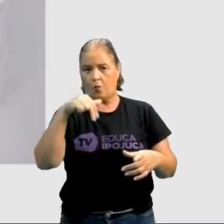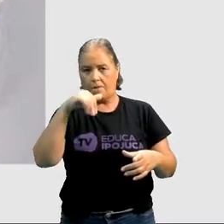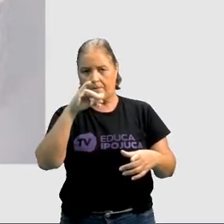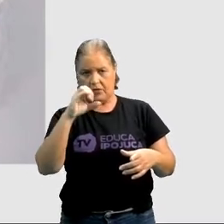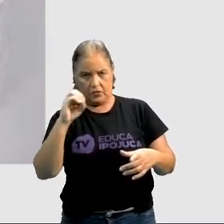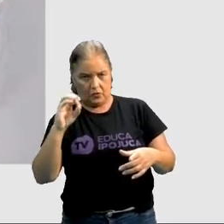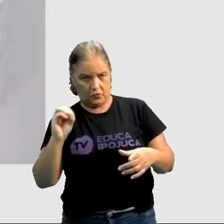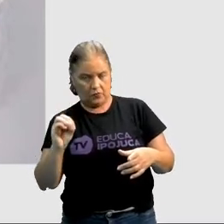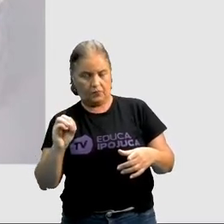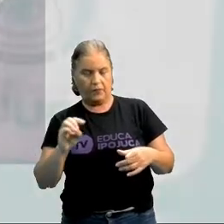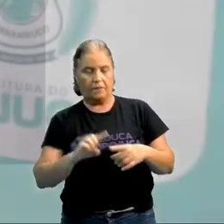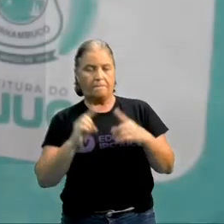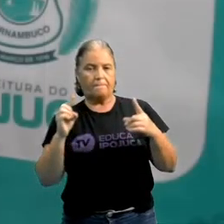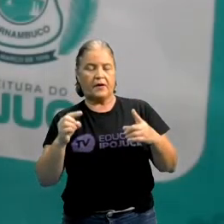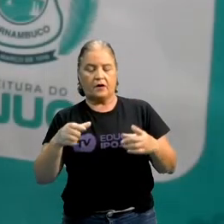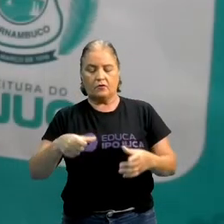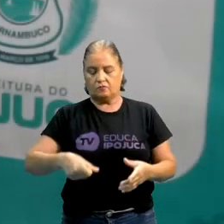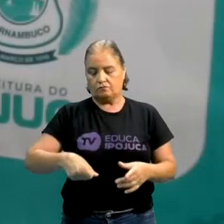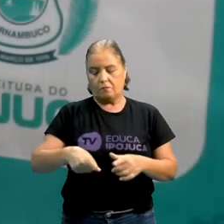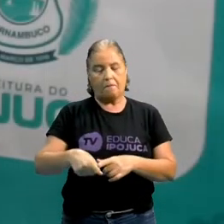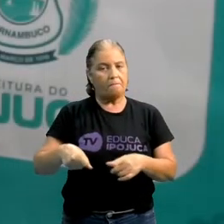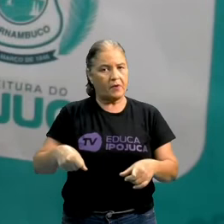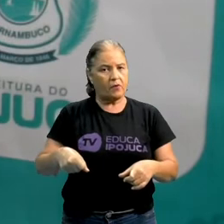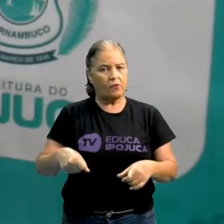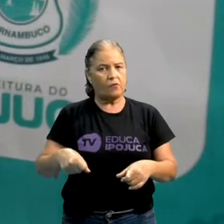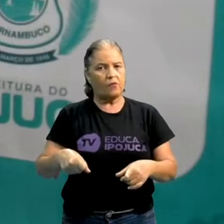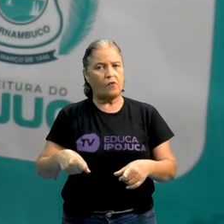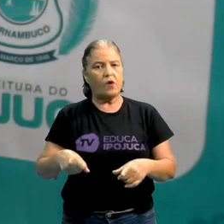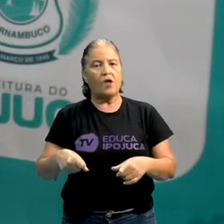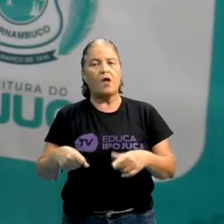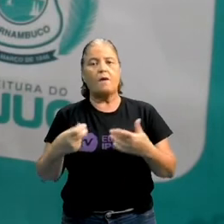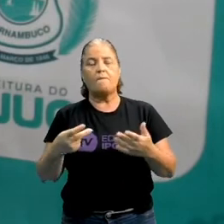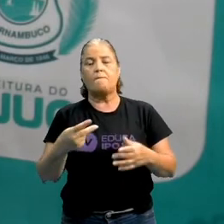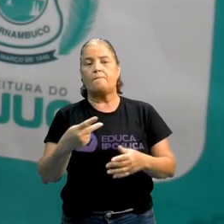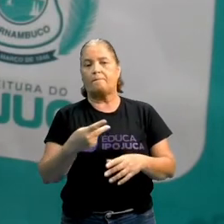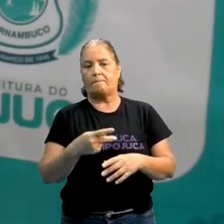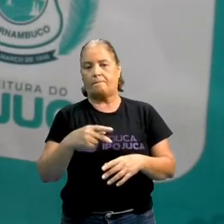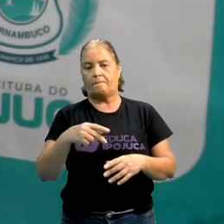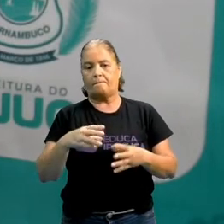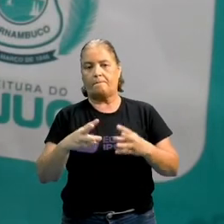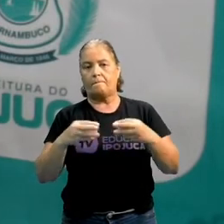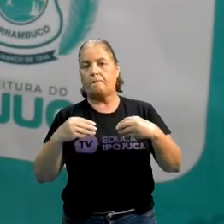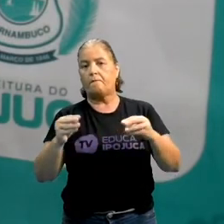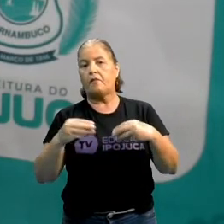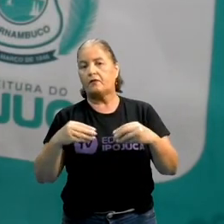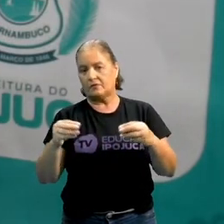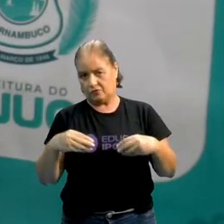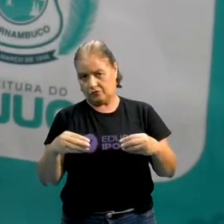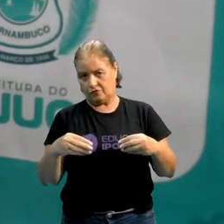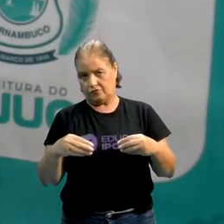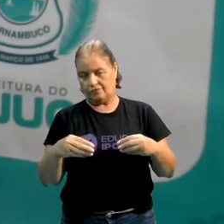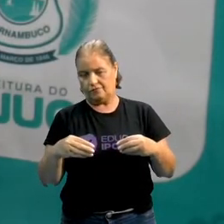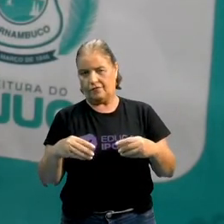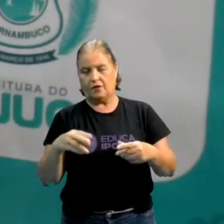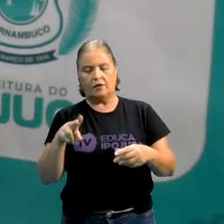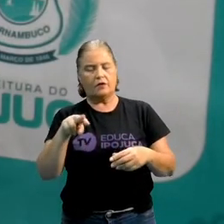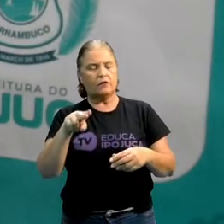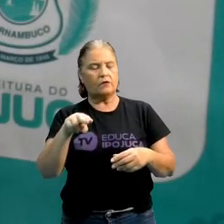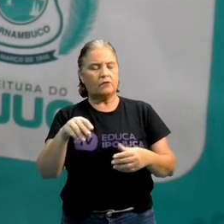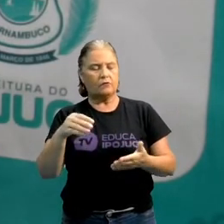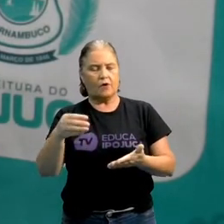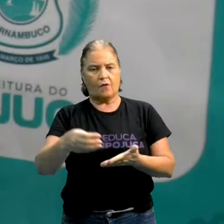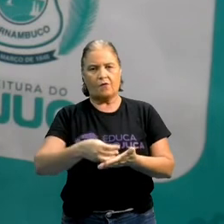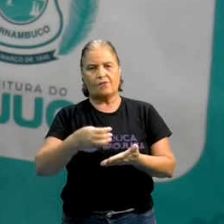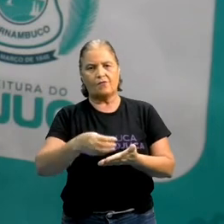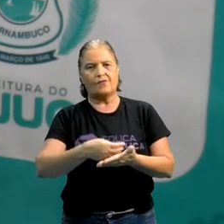revestido de plástico? Pela mesma função da colher de pau. Para o calor, ele não se espalhar e que a